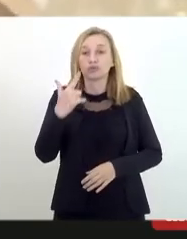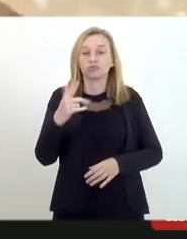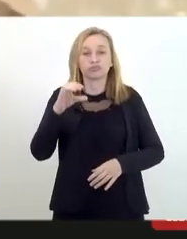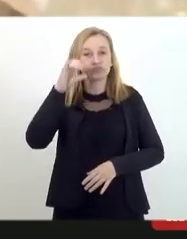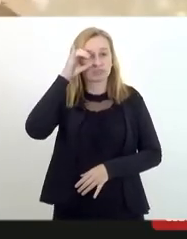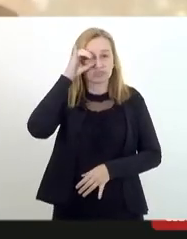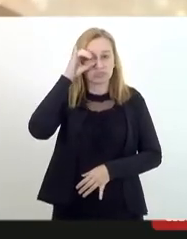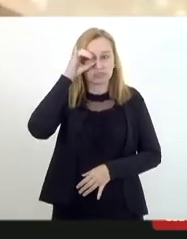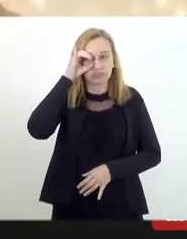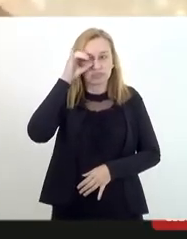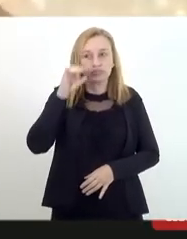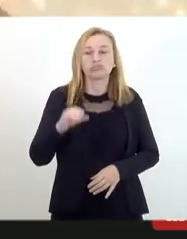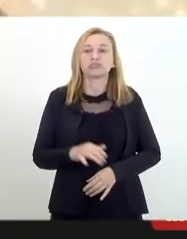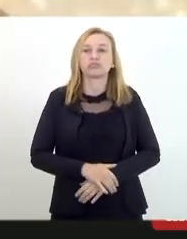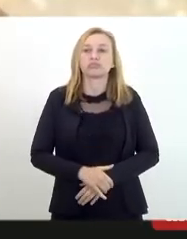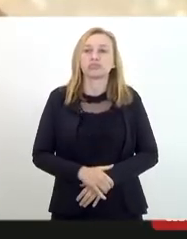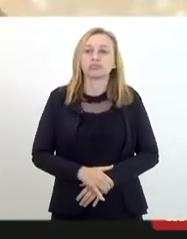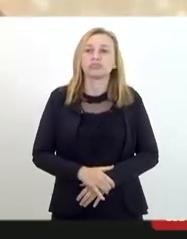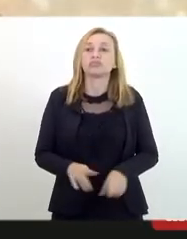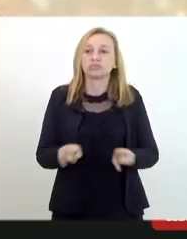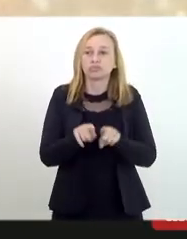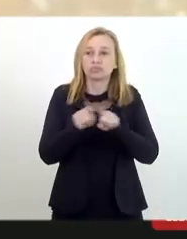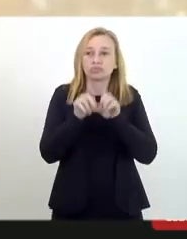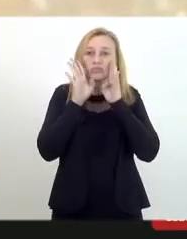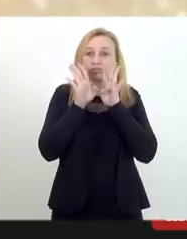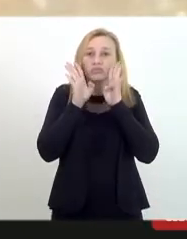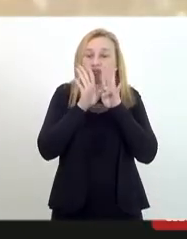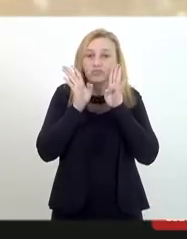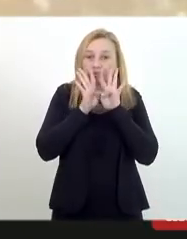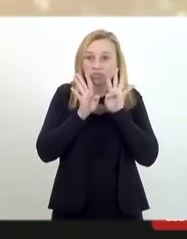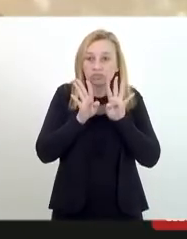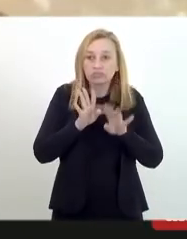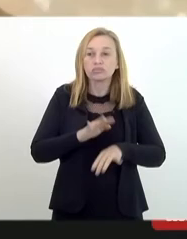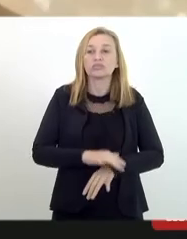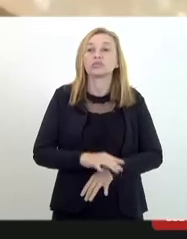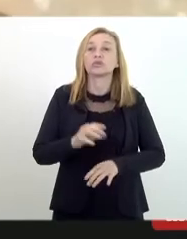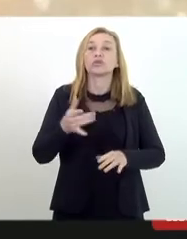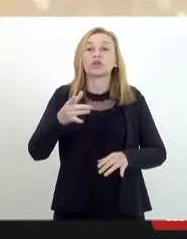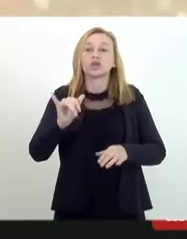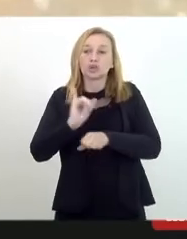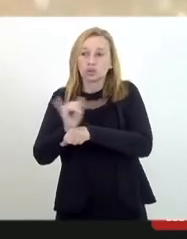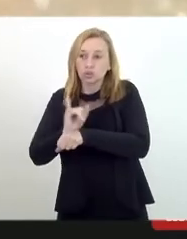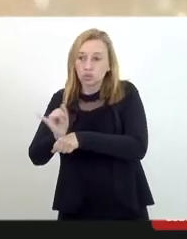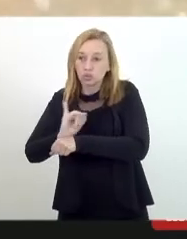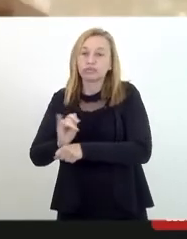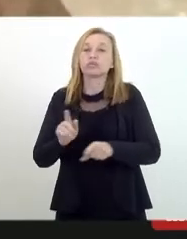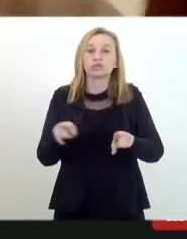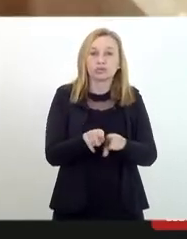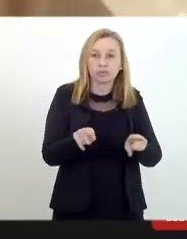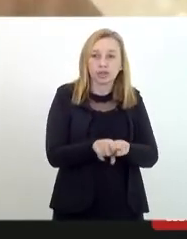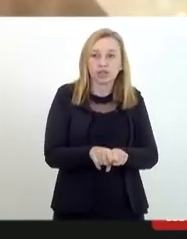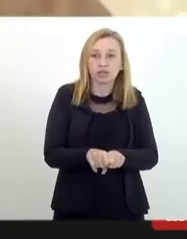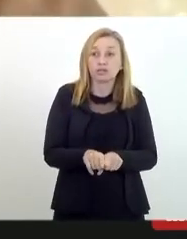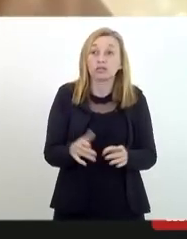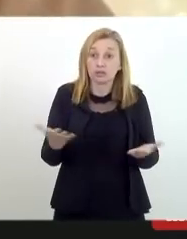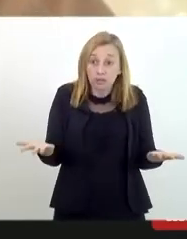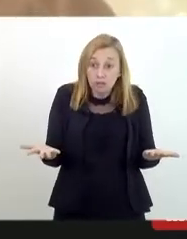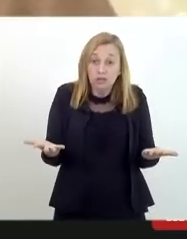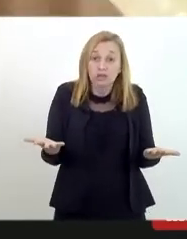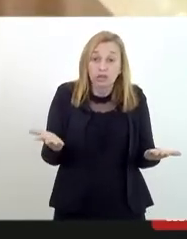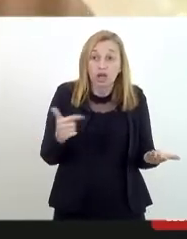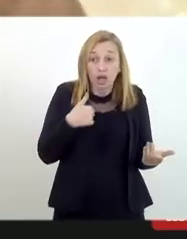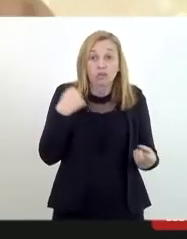com o Facebook e o YouTube, porque, já que eles estão, são